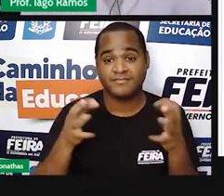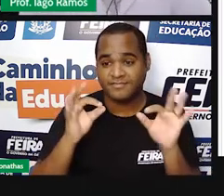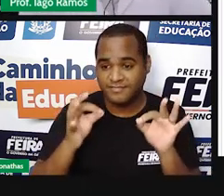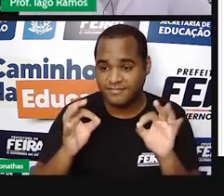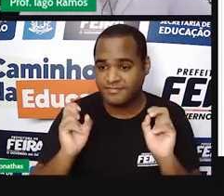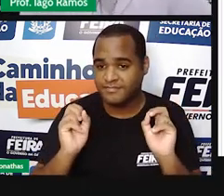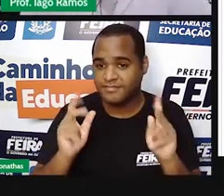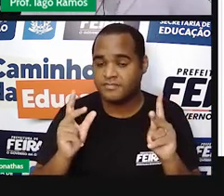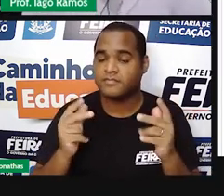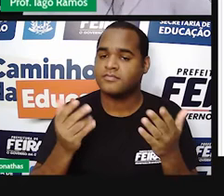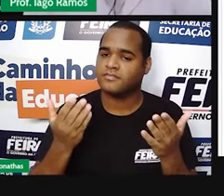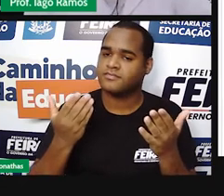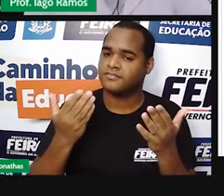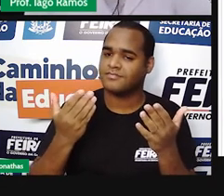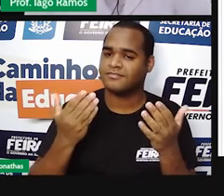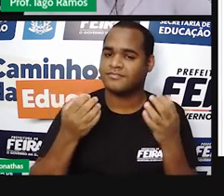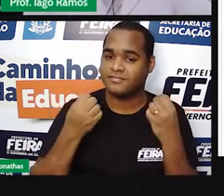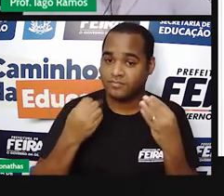Bom,